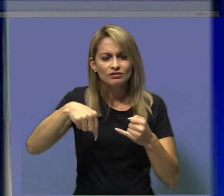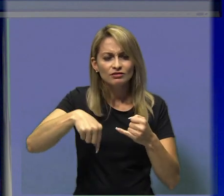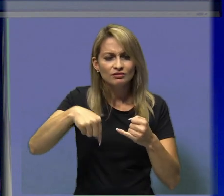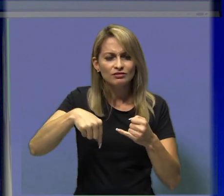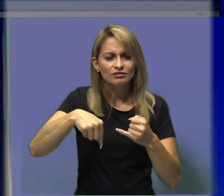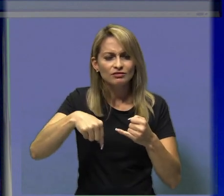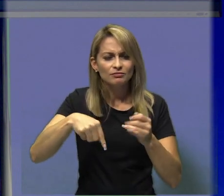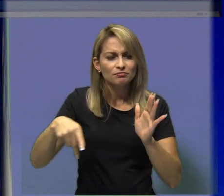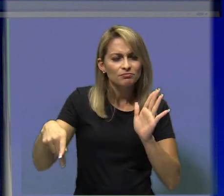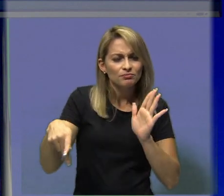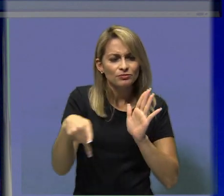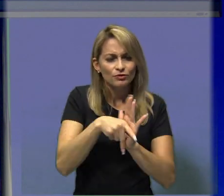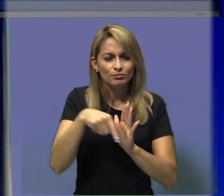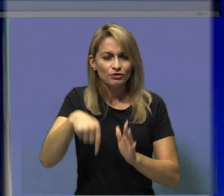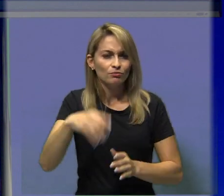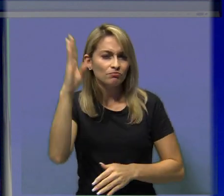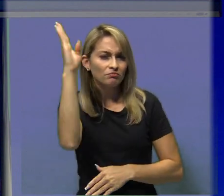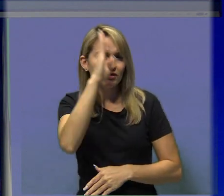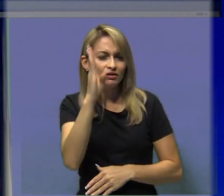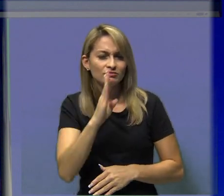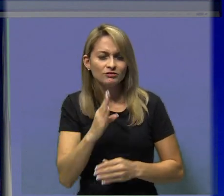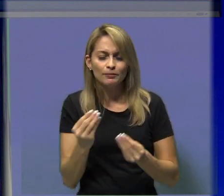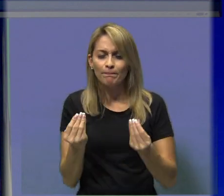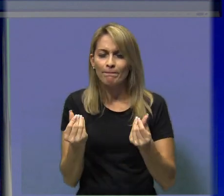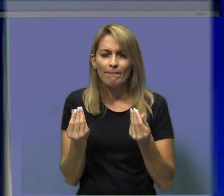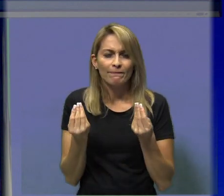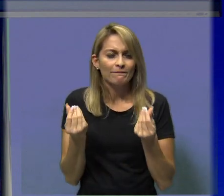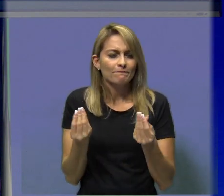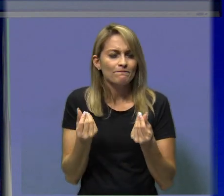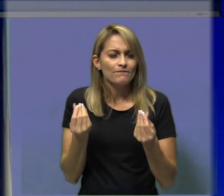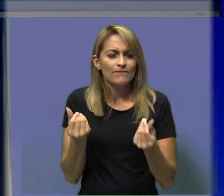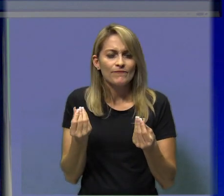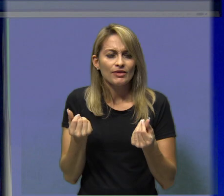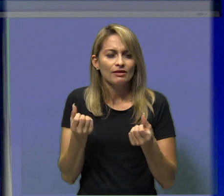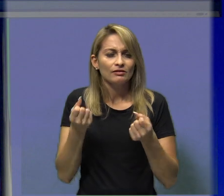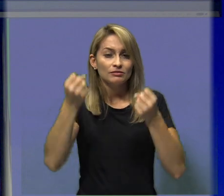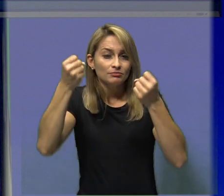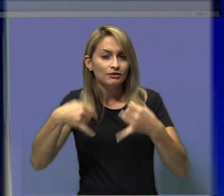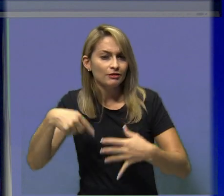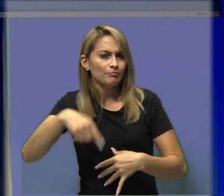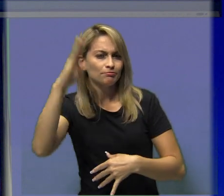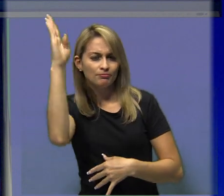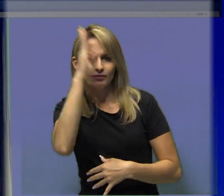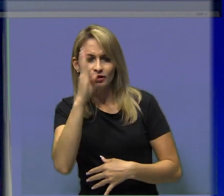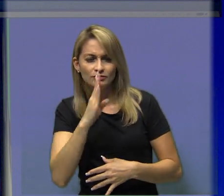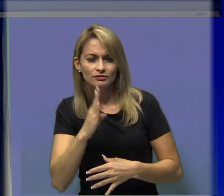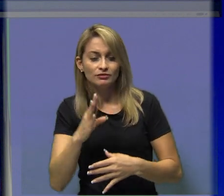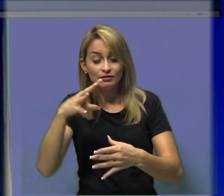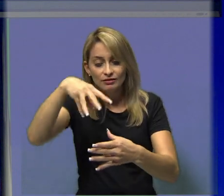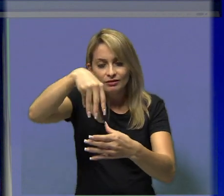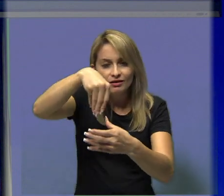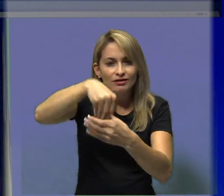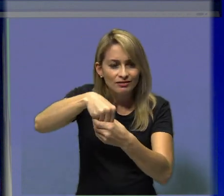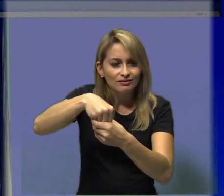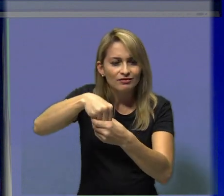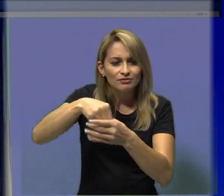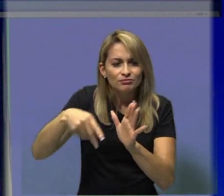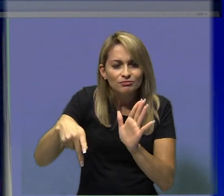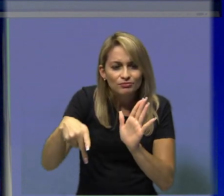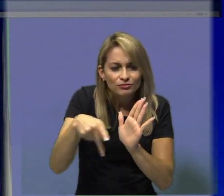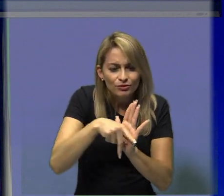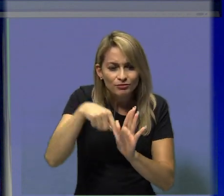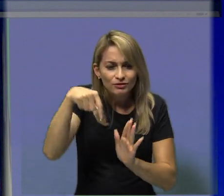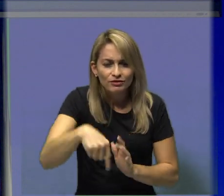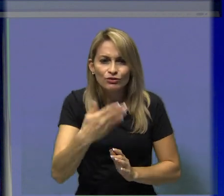faz parte da nossa identidade nacional, principalmente do ponto de vista da alimentação, do ponto de vista culinário.